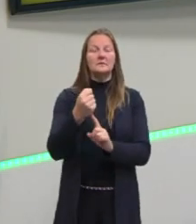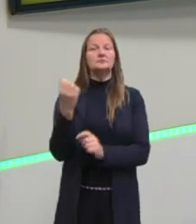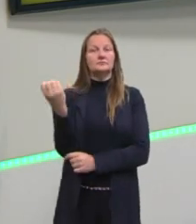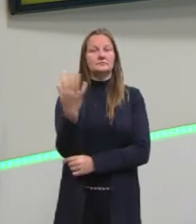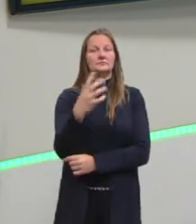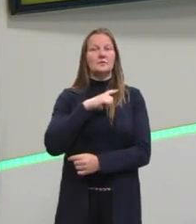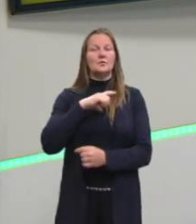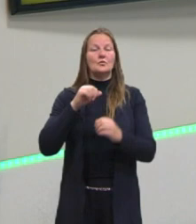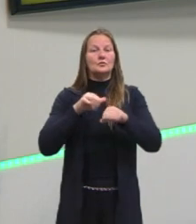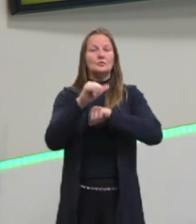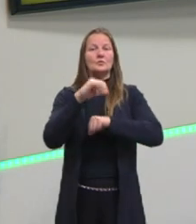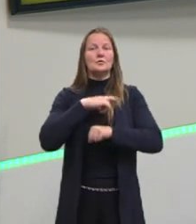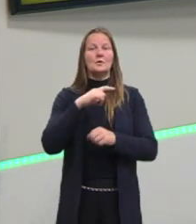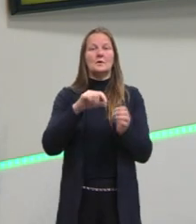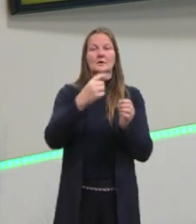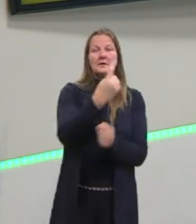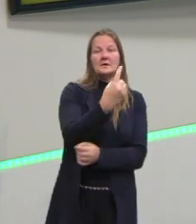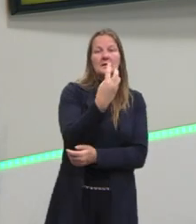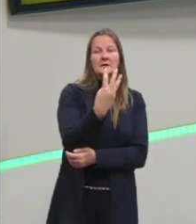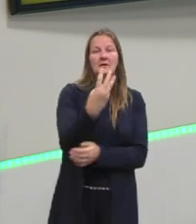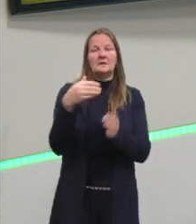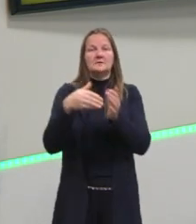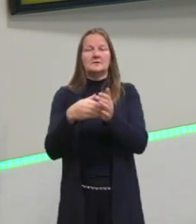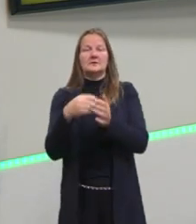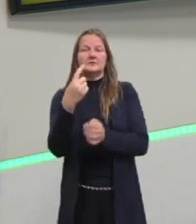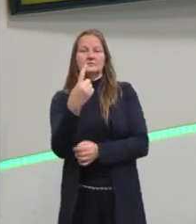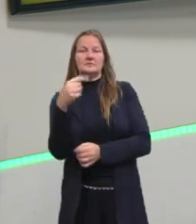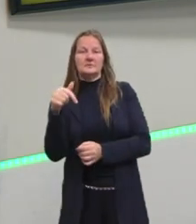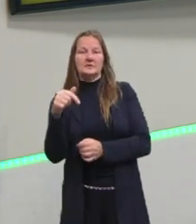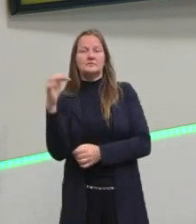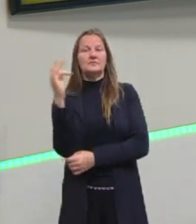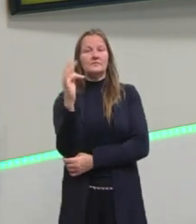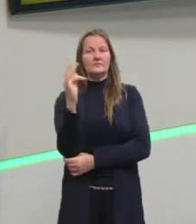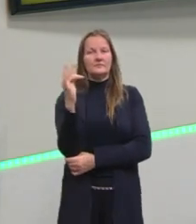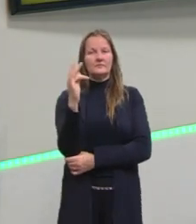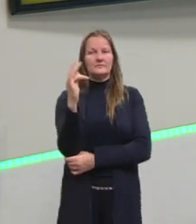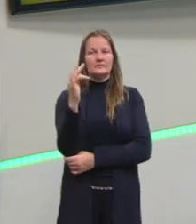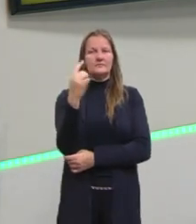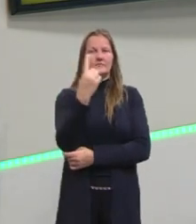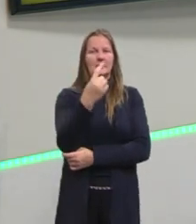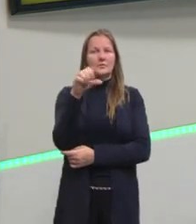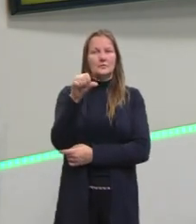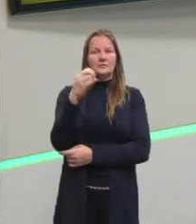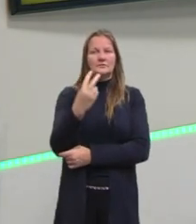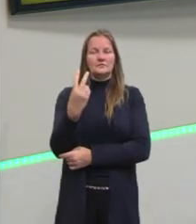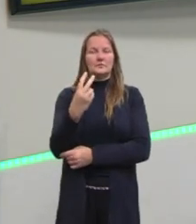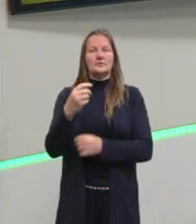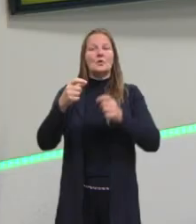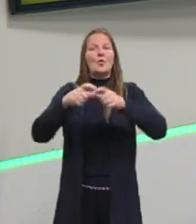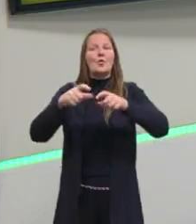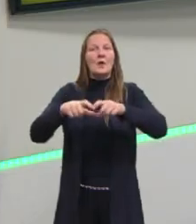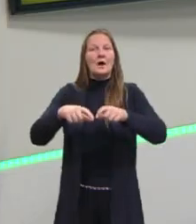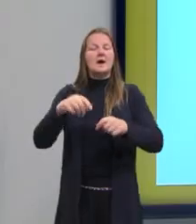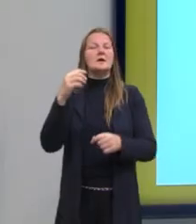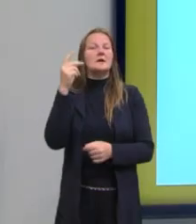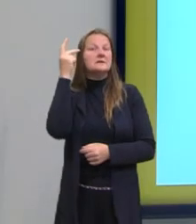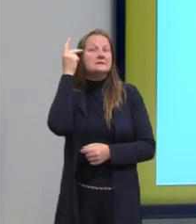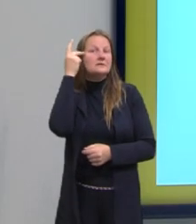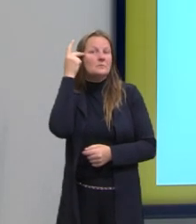acontece do dia 13 ao dia 17 de fevereiro, no Teatro Municipal de São Paulo.